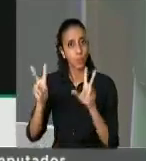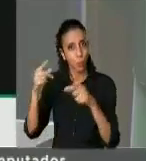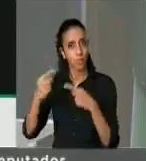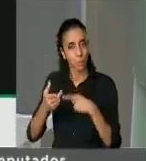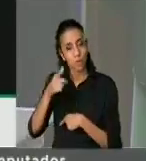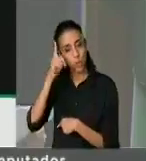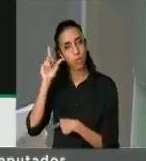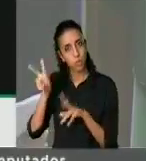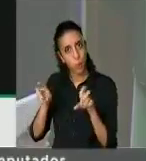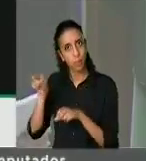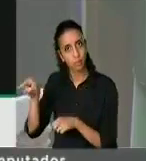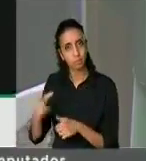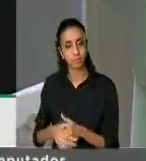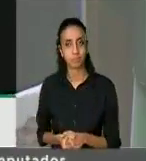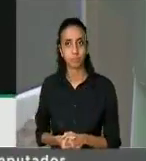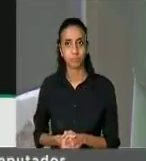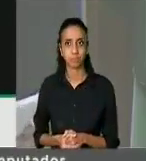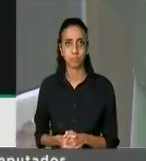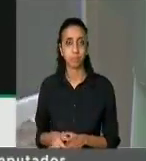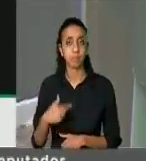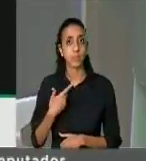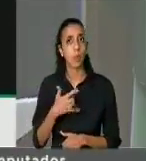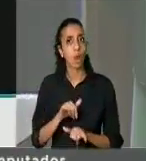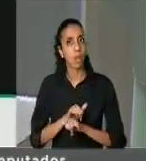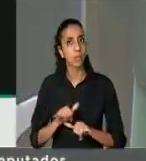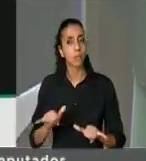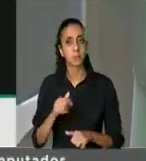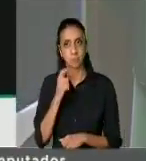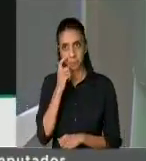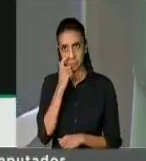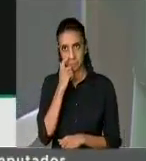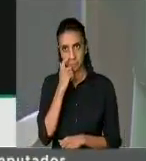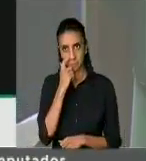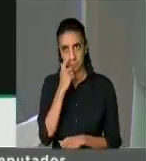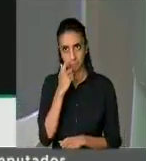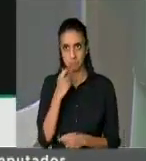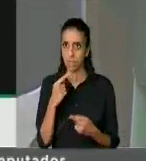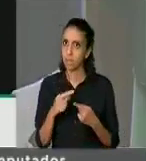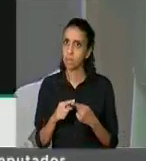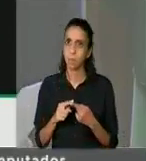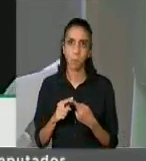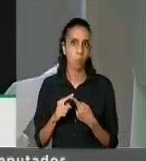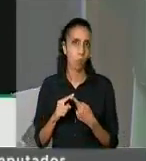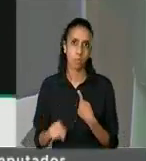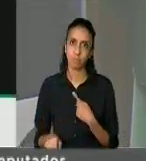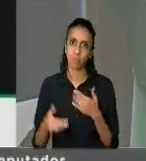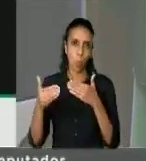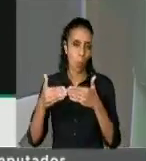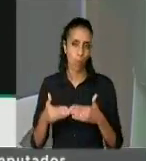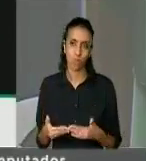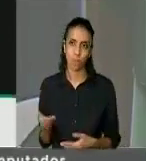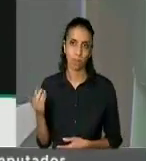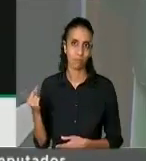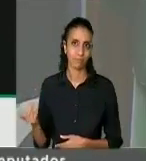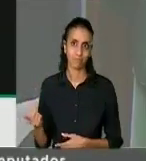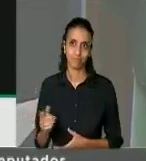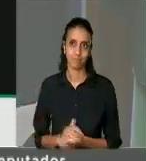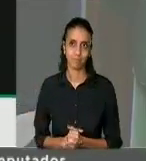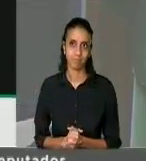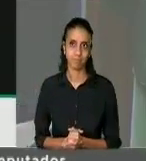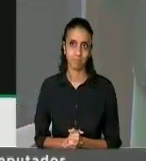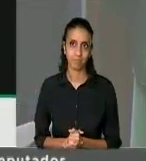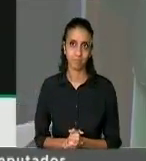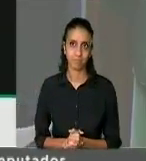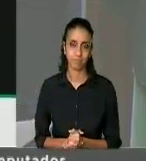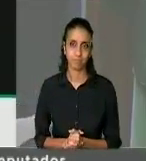diante disto, eu queria dizer aqui que não concordamos com esse tipo de comportamento e